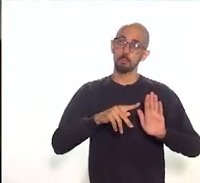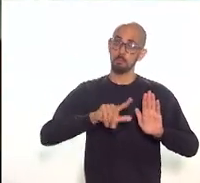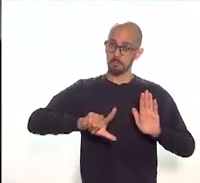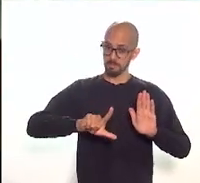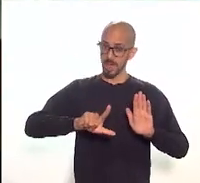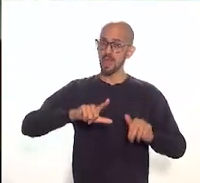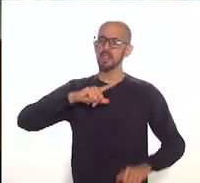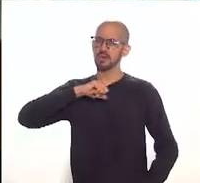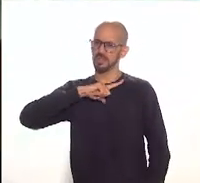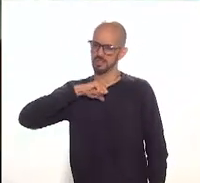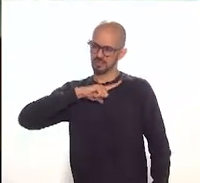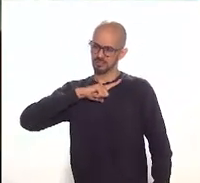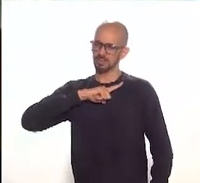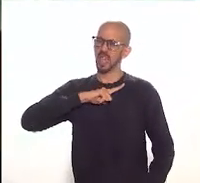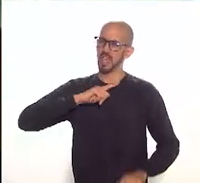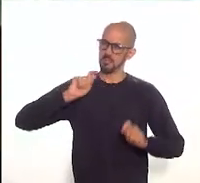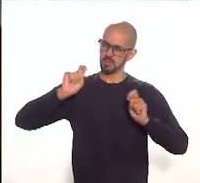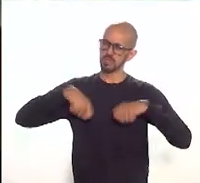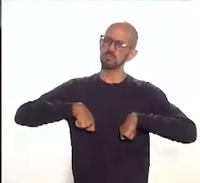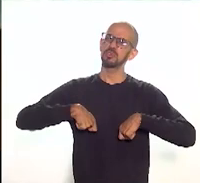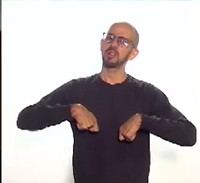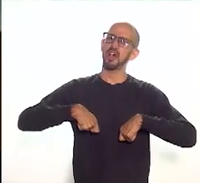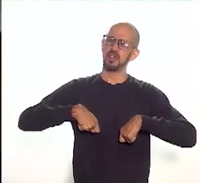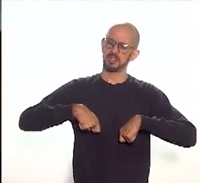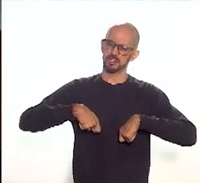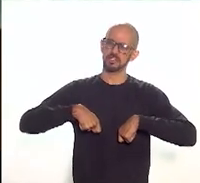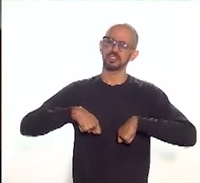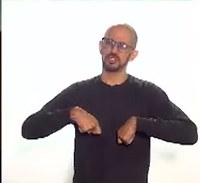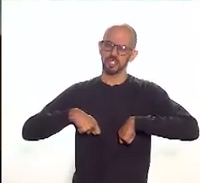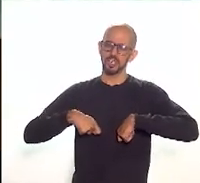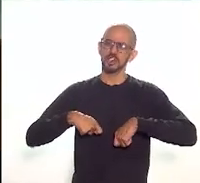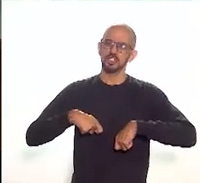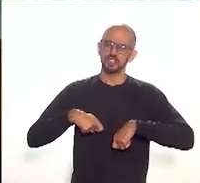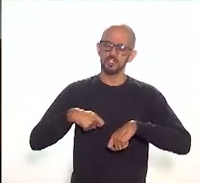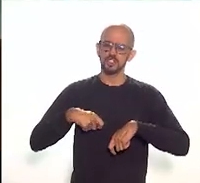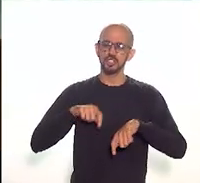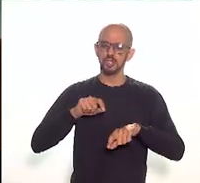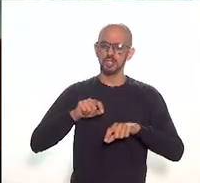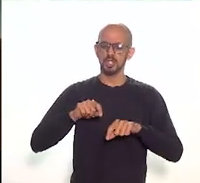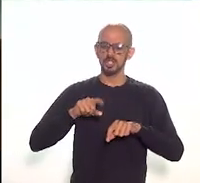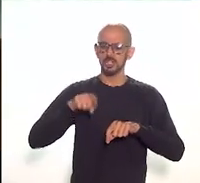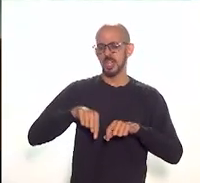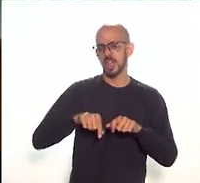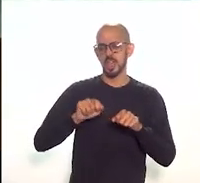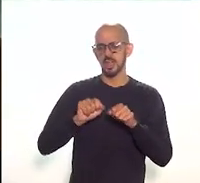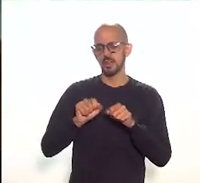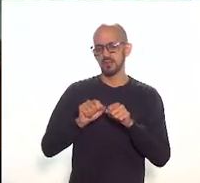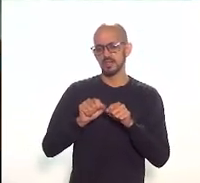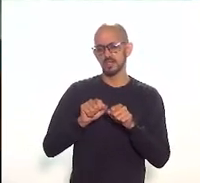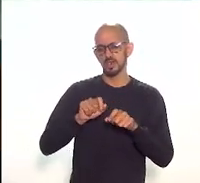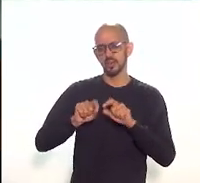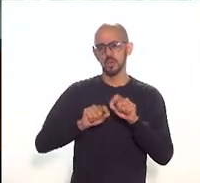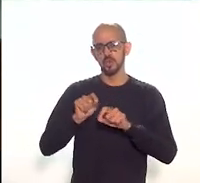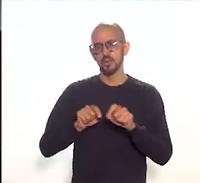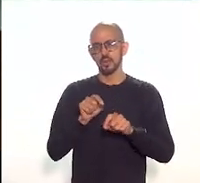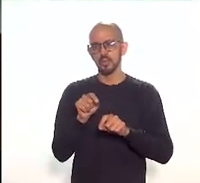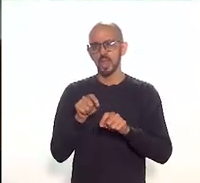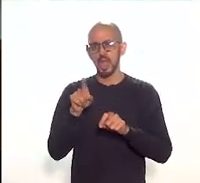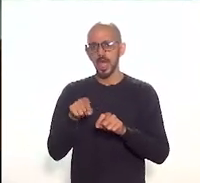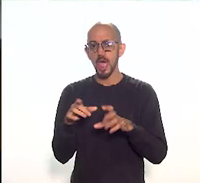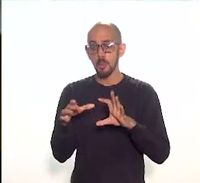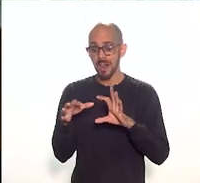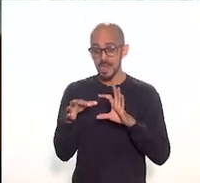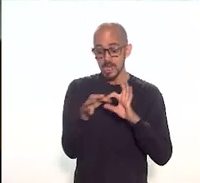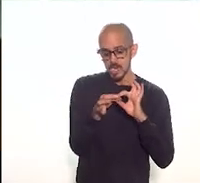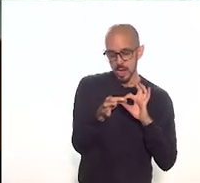a possibilidade de ser, como a própria justificativa do projeto diz, uma amálgama interinstitucional. Acho